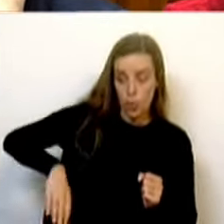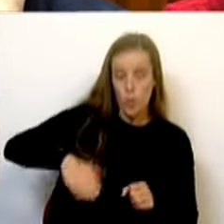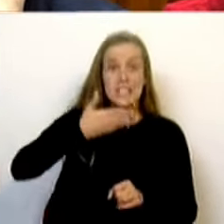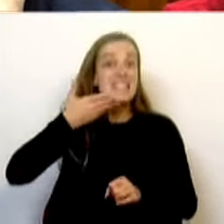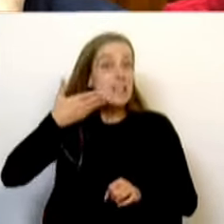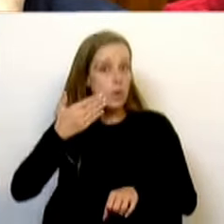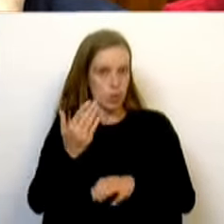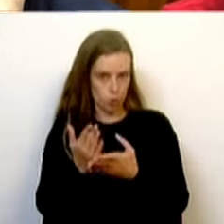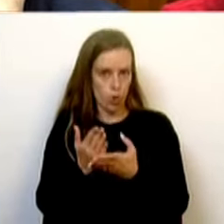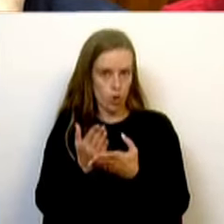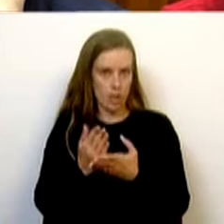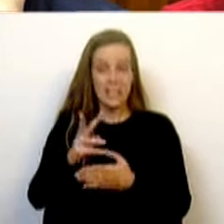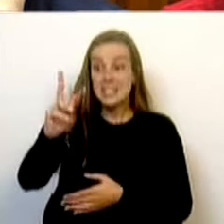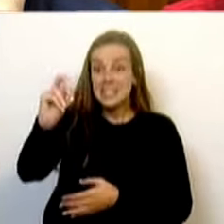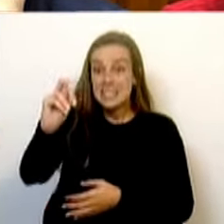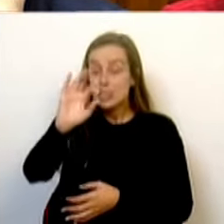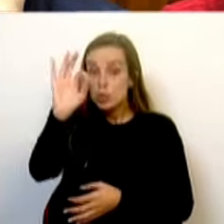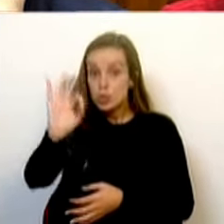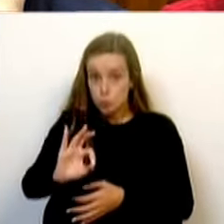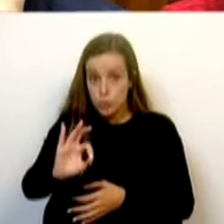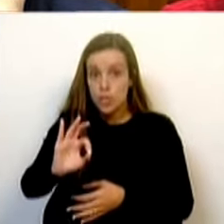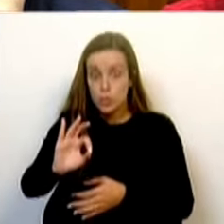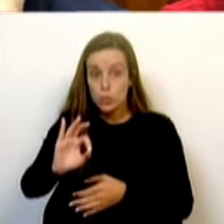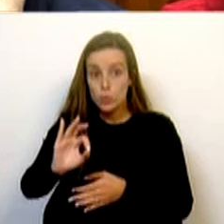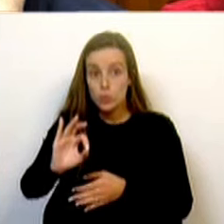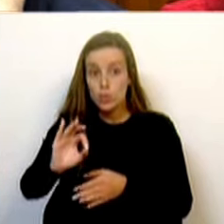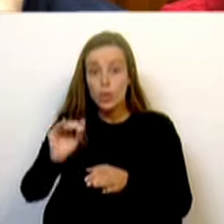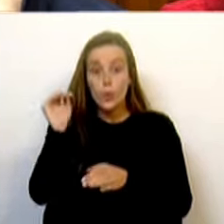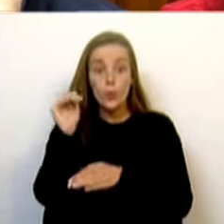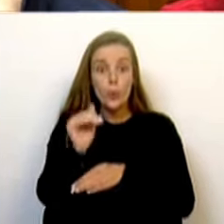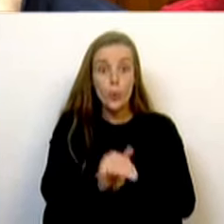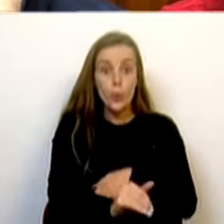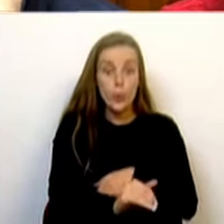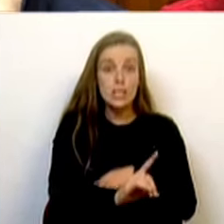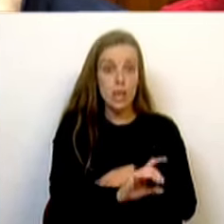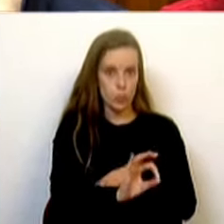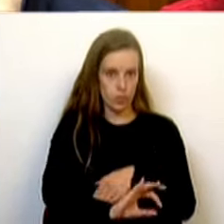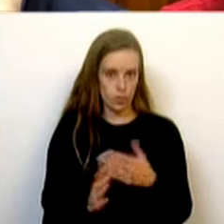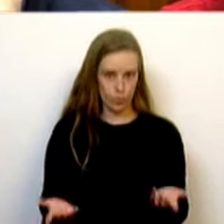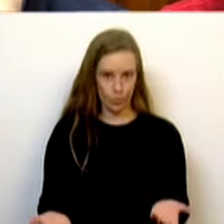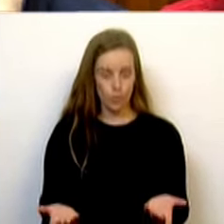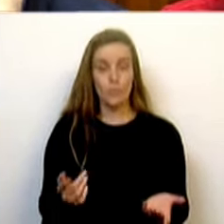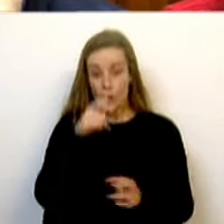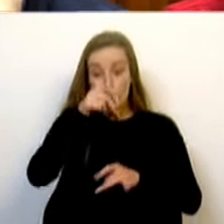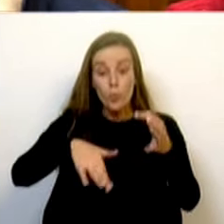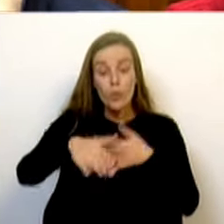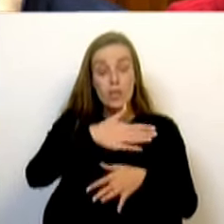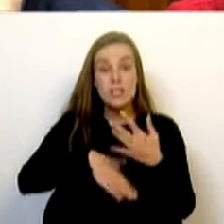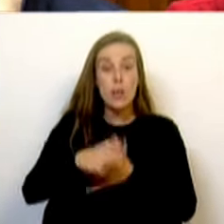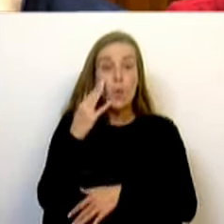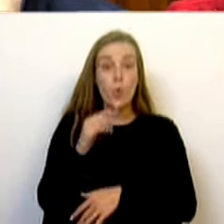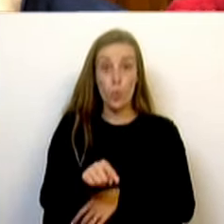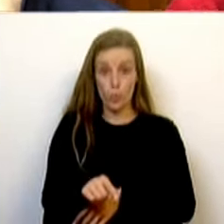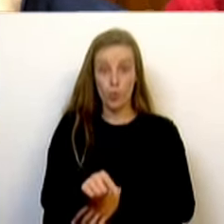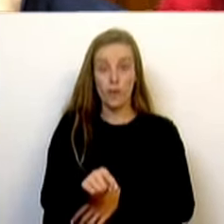diminuiu de 13%, mais de 13% para 6%. O número de população entre